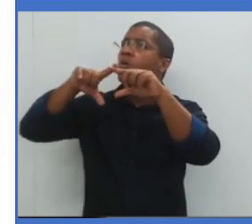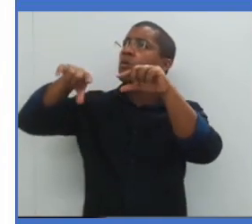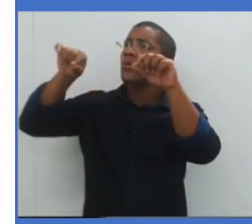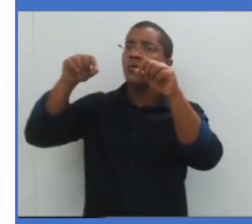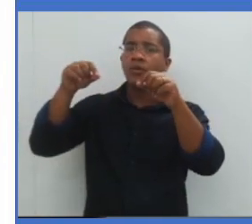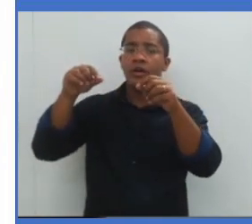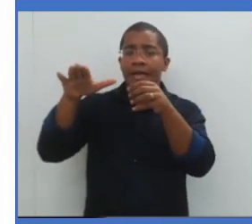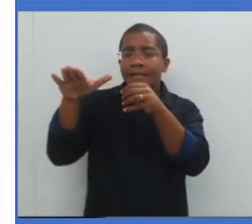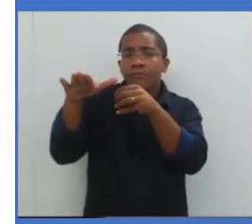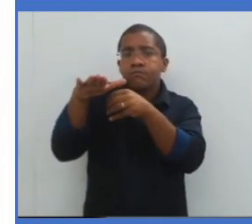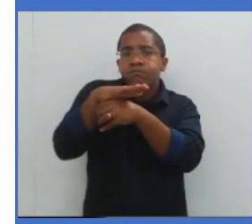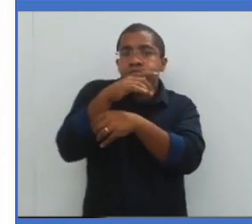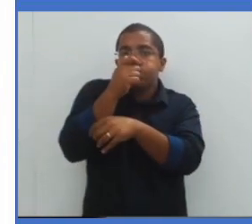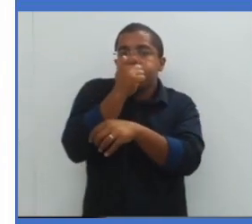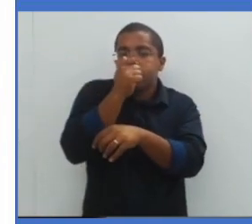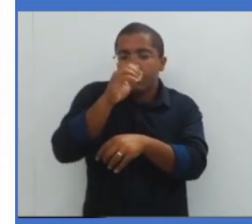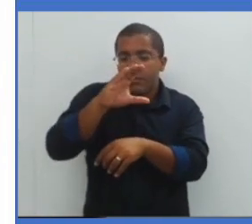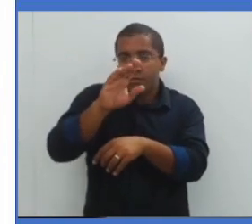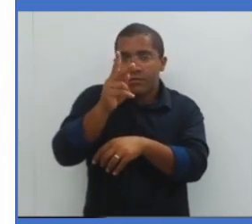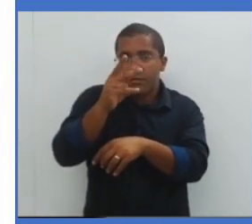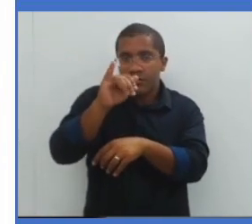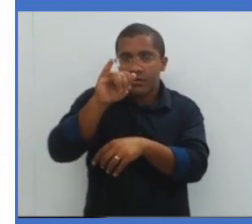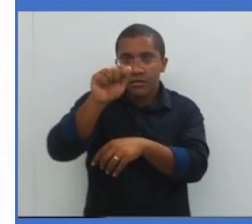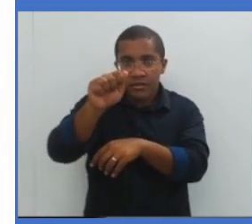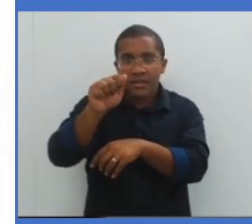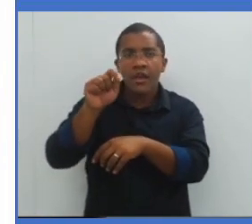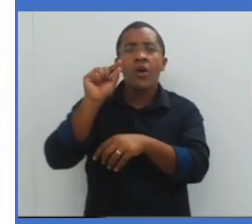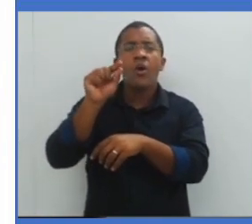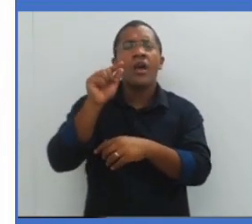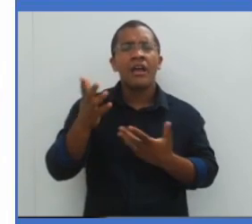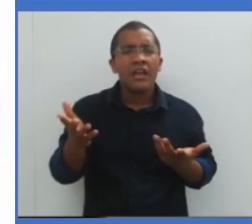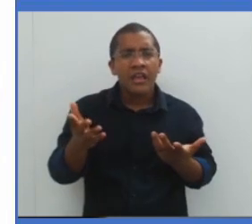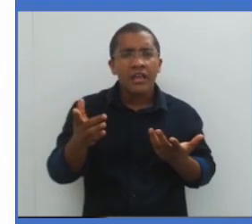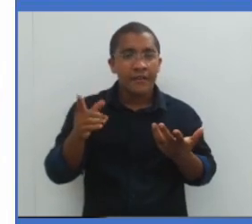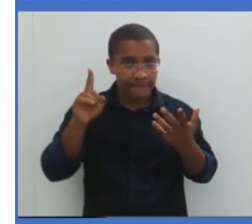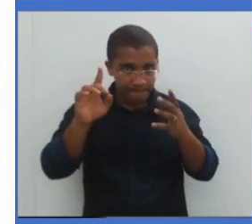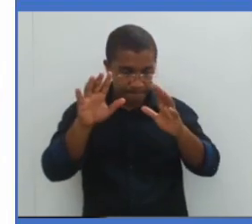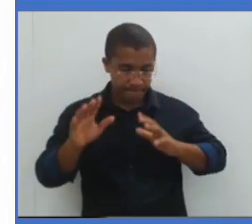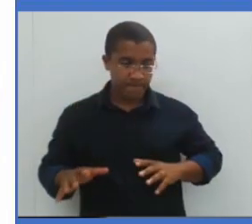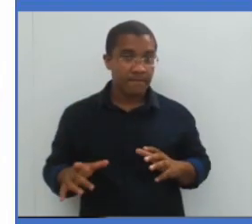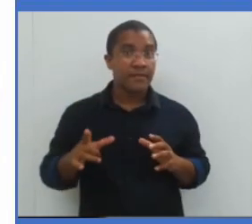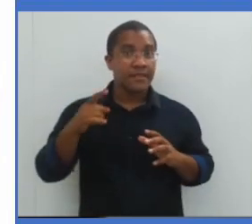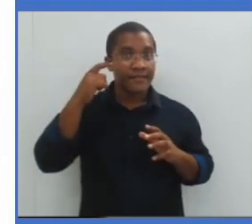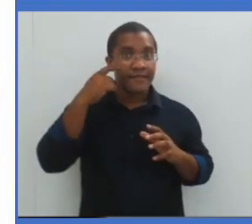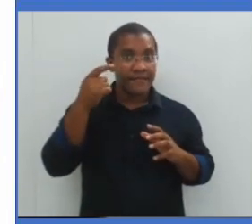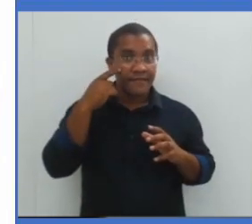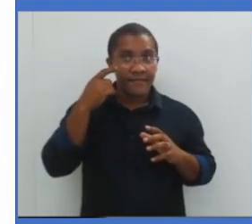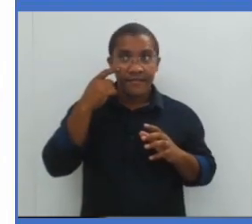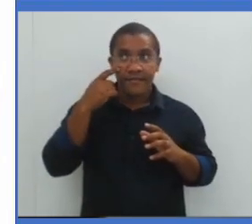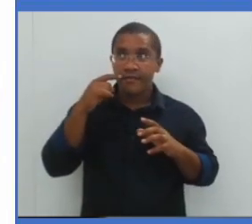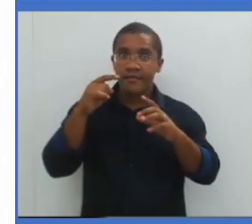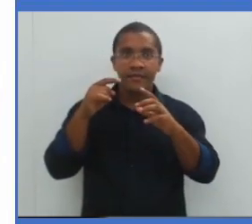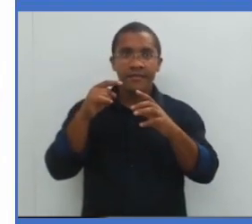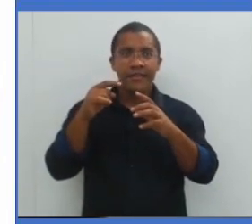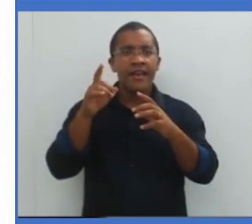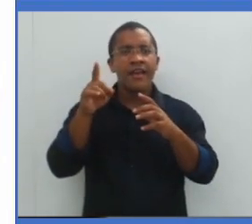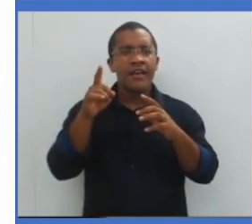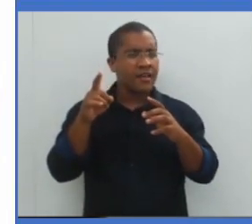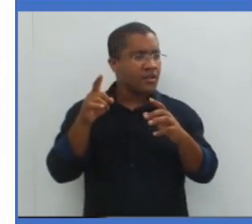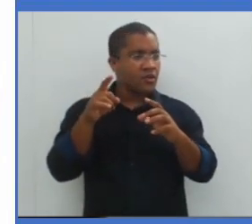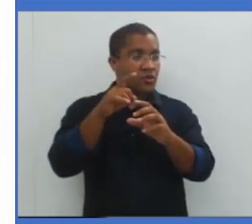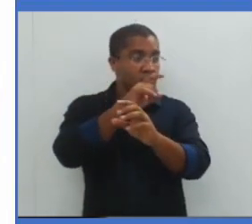cheia. Quando o sol, olha a imagem. Essa figura do meio ilumina